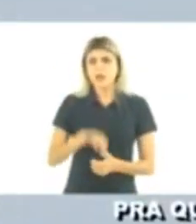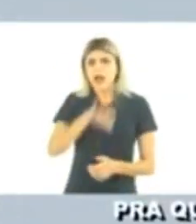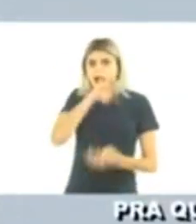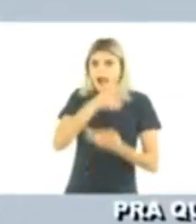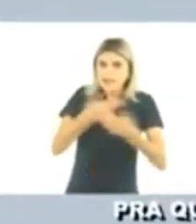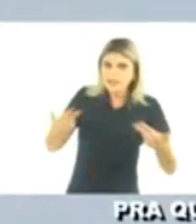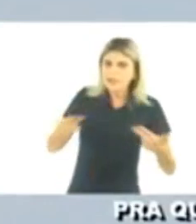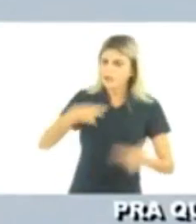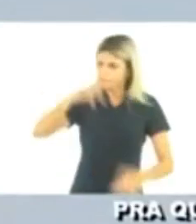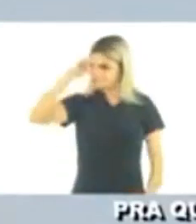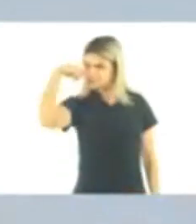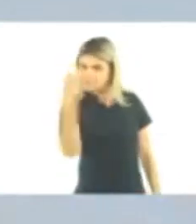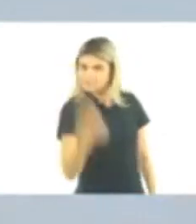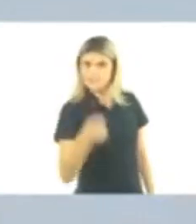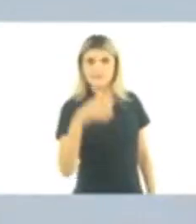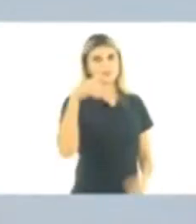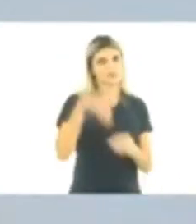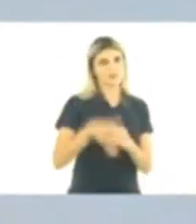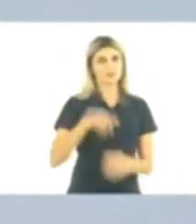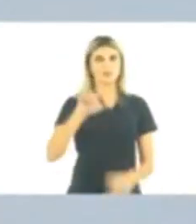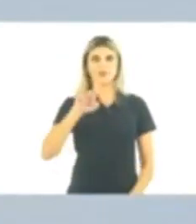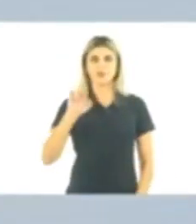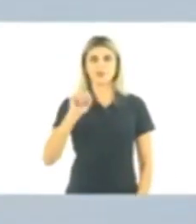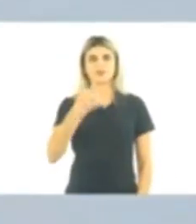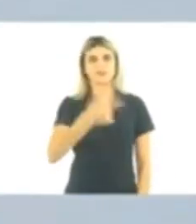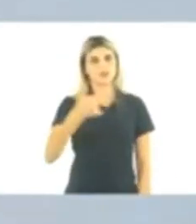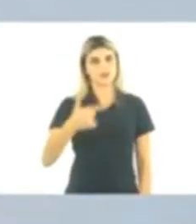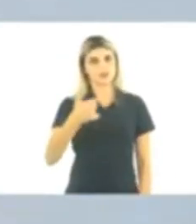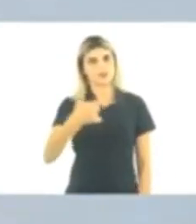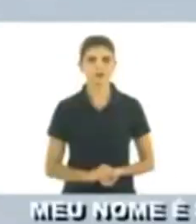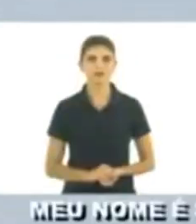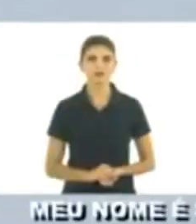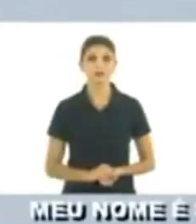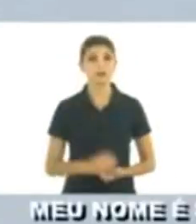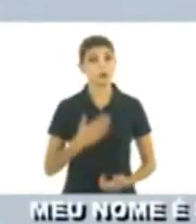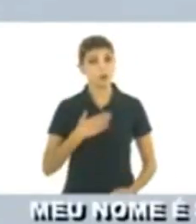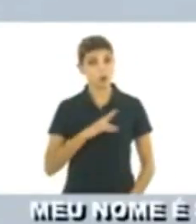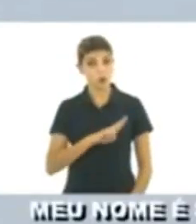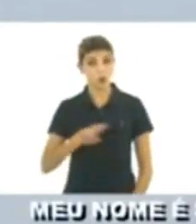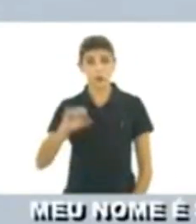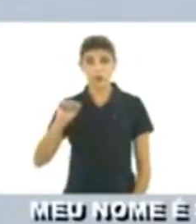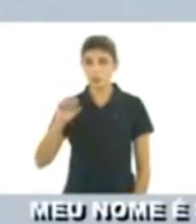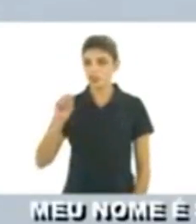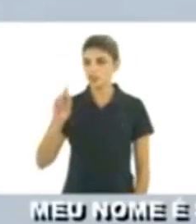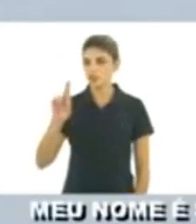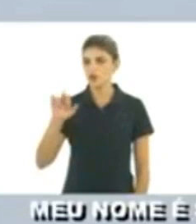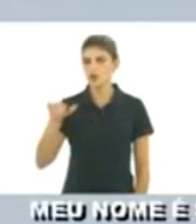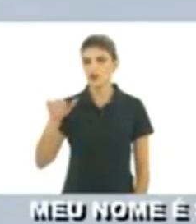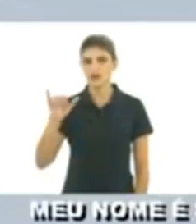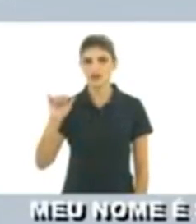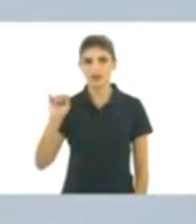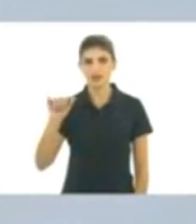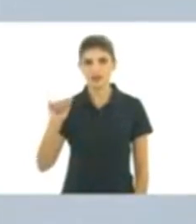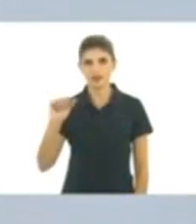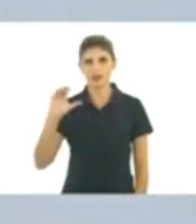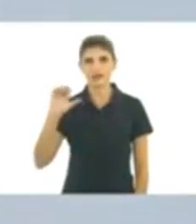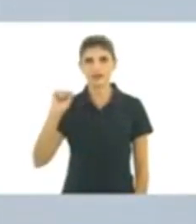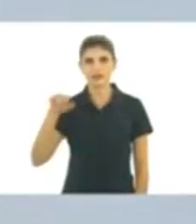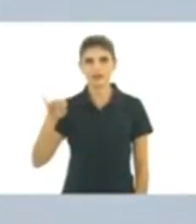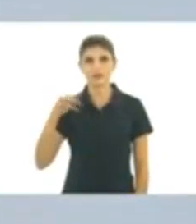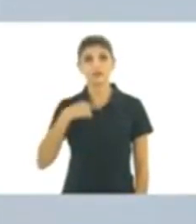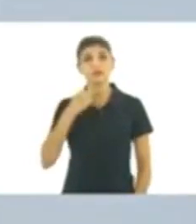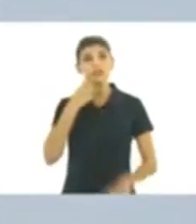animais, eu tiro o meu chapéu. Vote Luiz Carlos Ramos, 2227. Meu nome é Soraya Santos, coordeno a bancada feminina na Câmara.